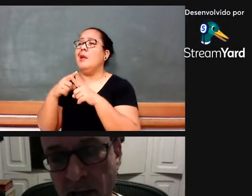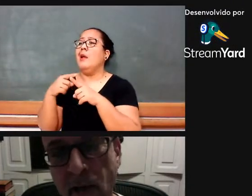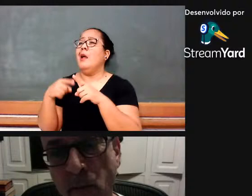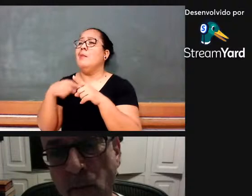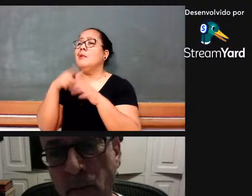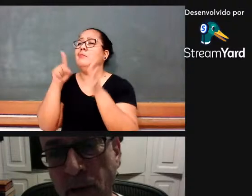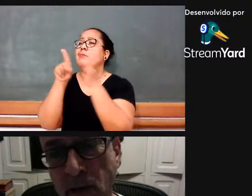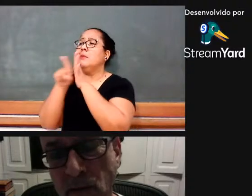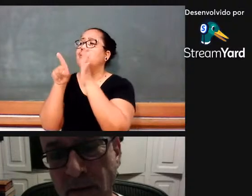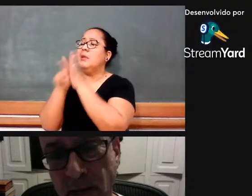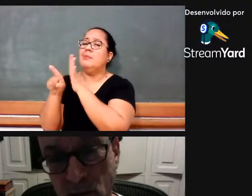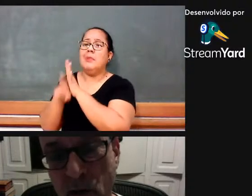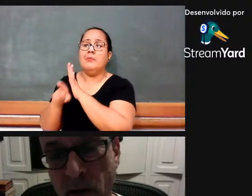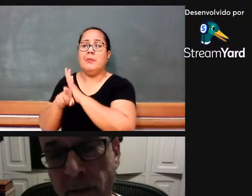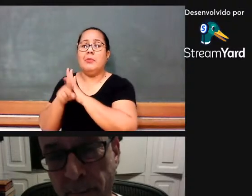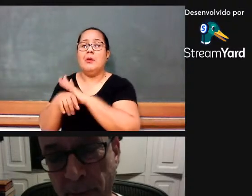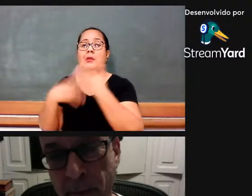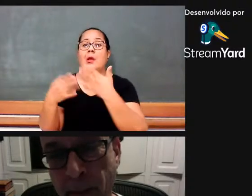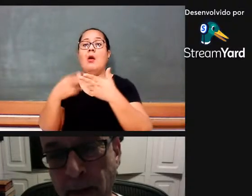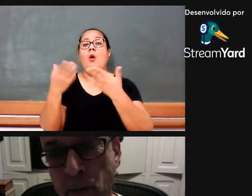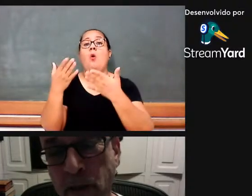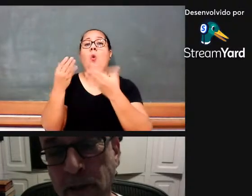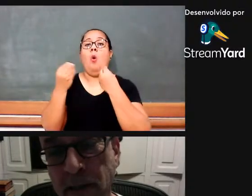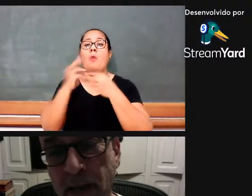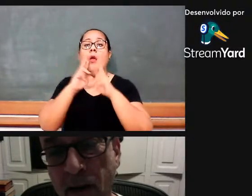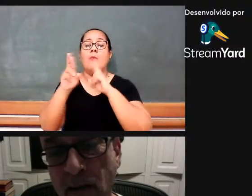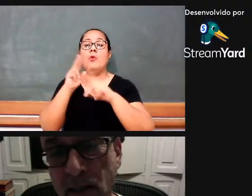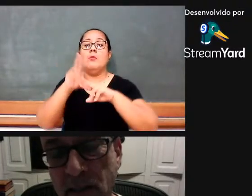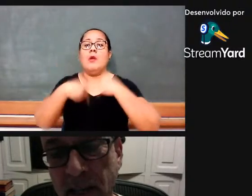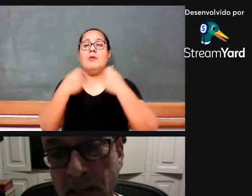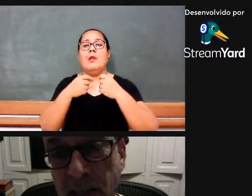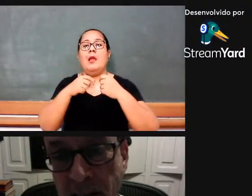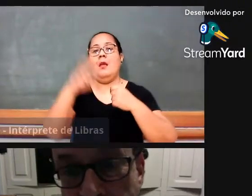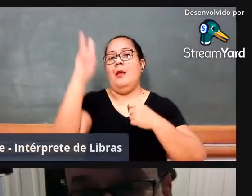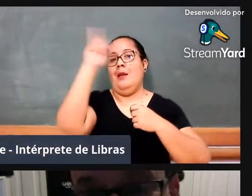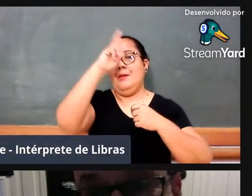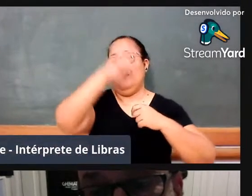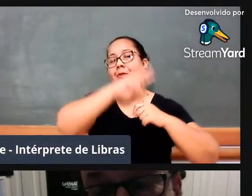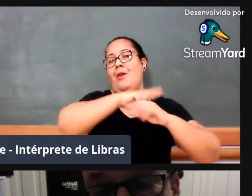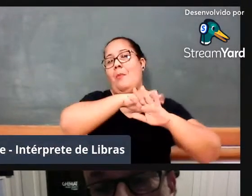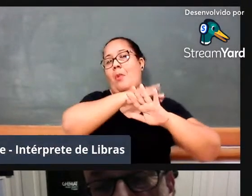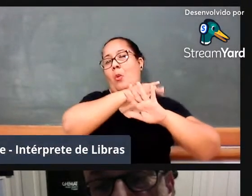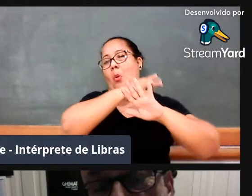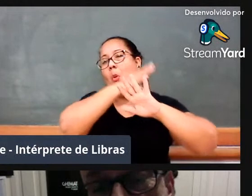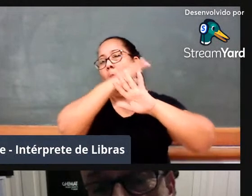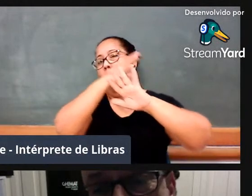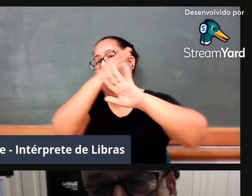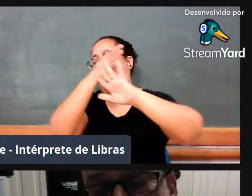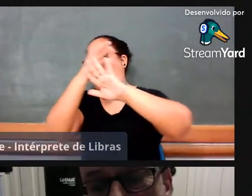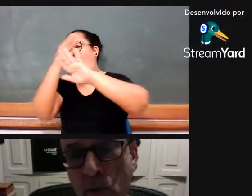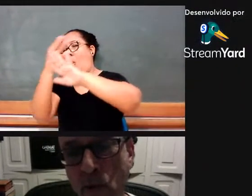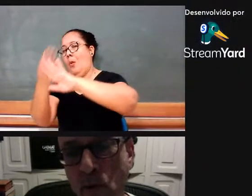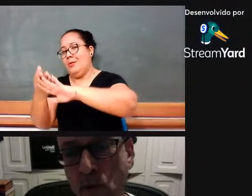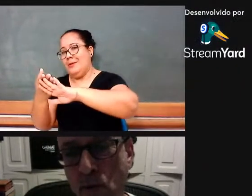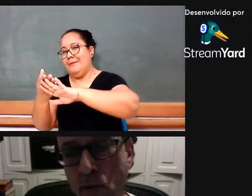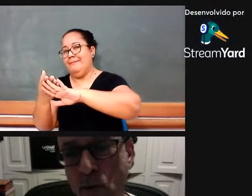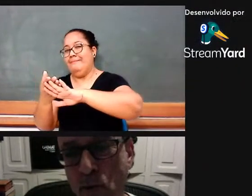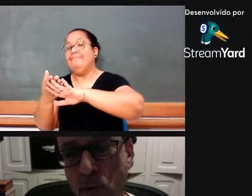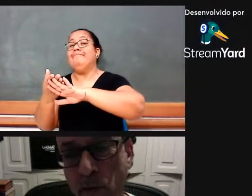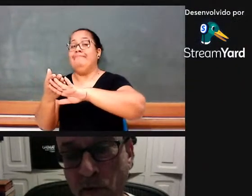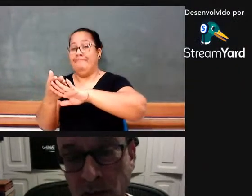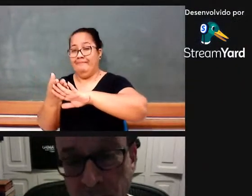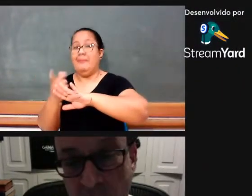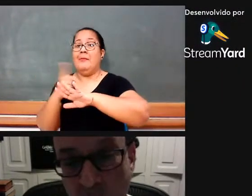por quê por meio da história, né? Porque senão a gente tem tendência a responder de uma maneira muito